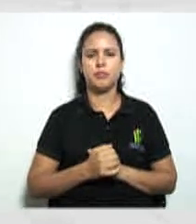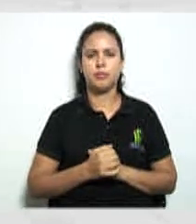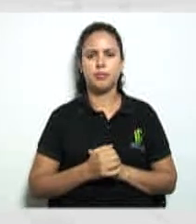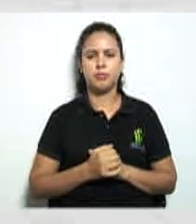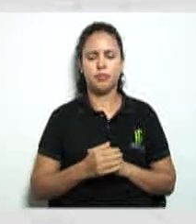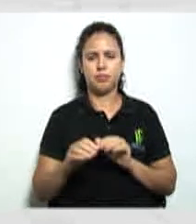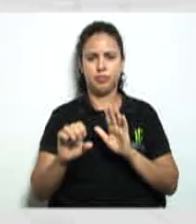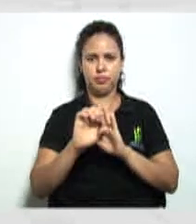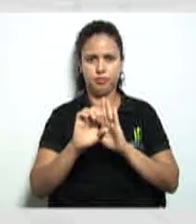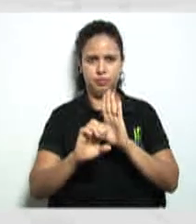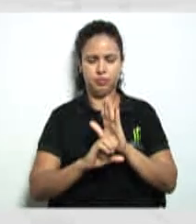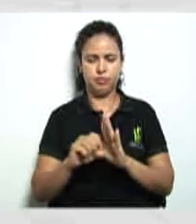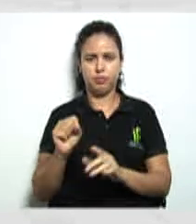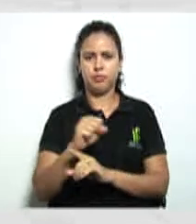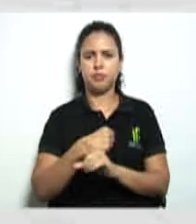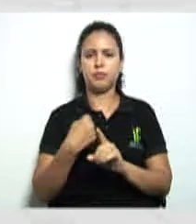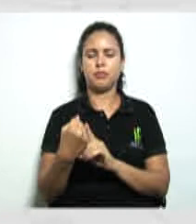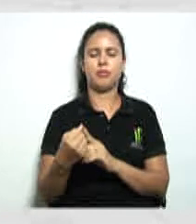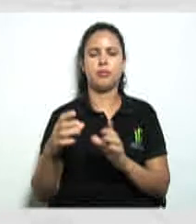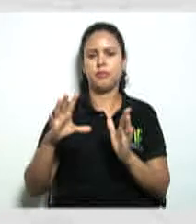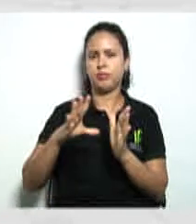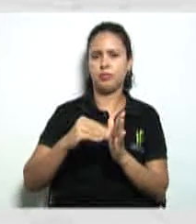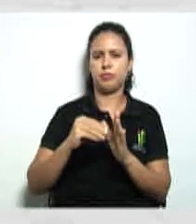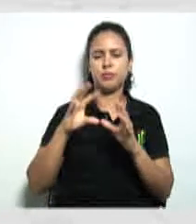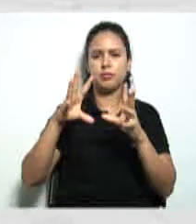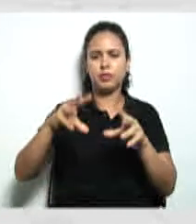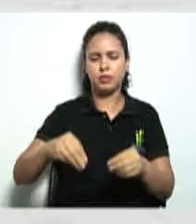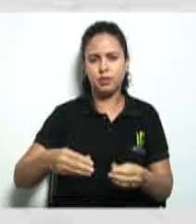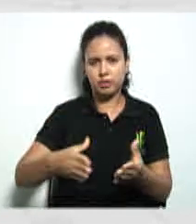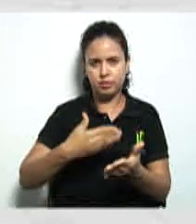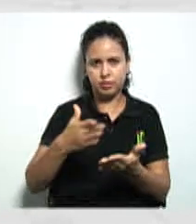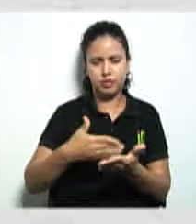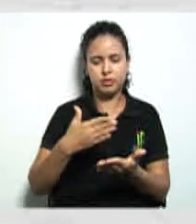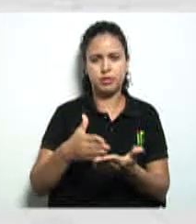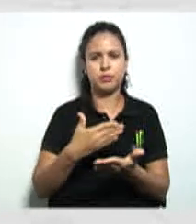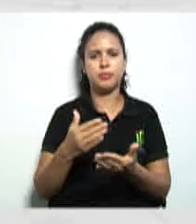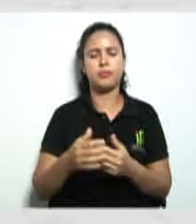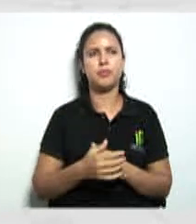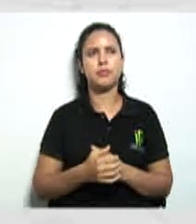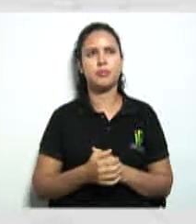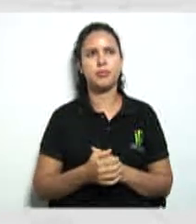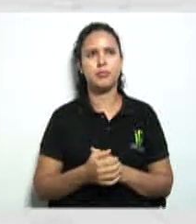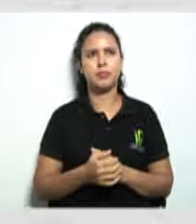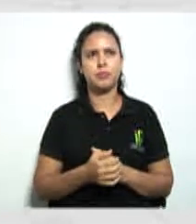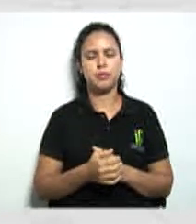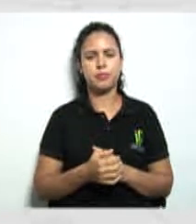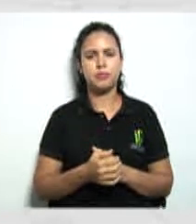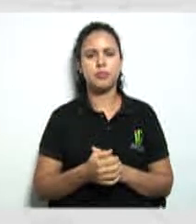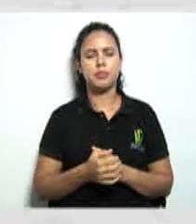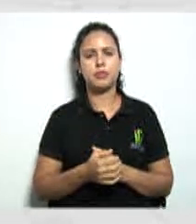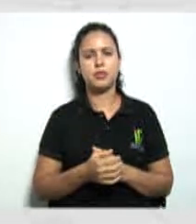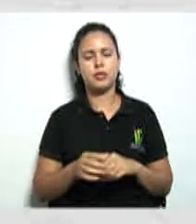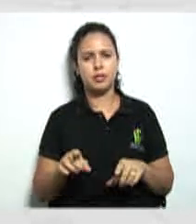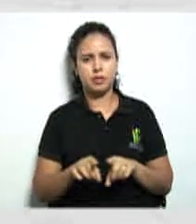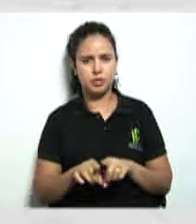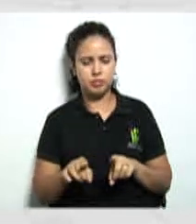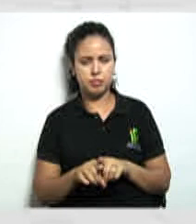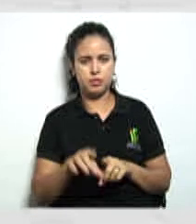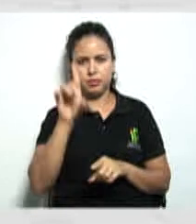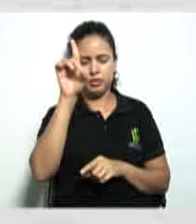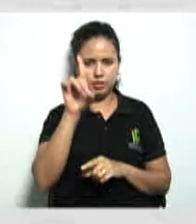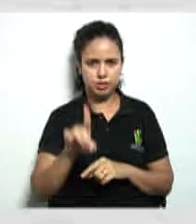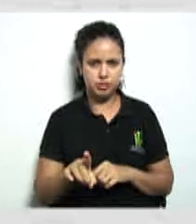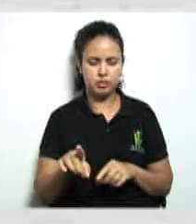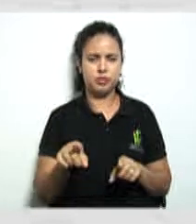estatuto social também a cópia autenticada todas as folhas perfeito olha a cópia do documento e identidade do diretor